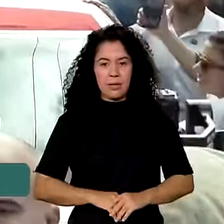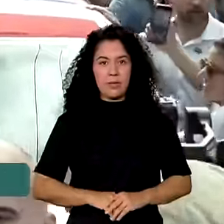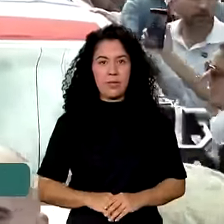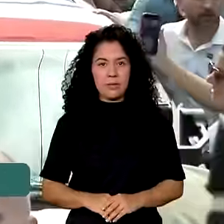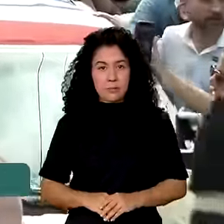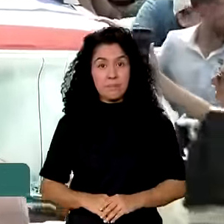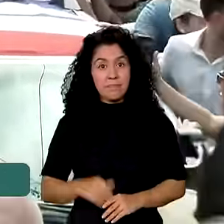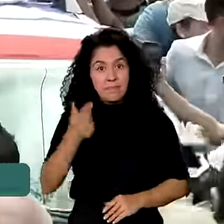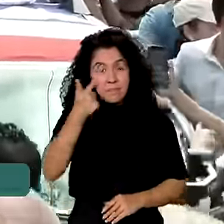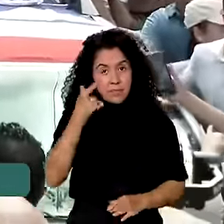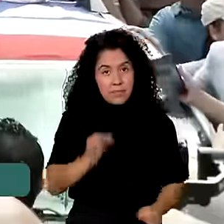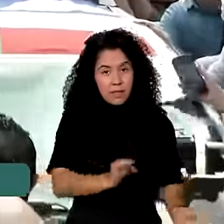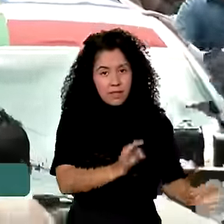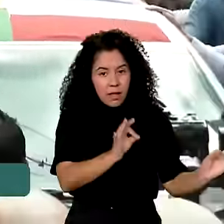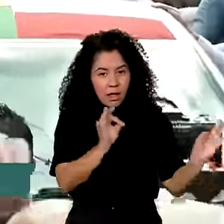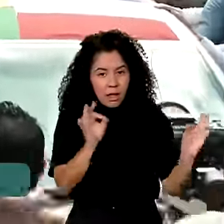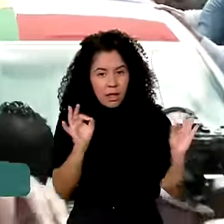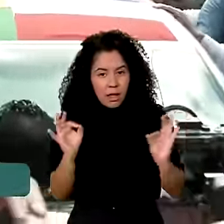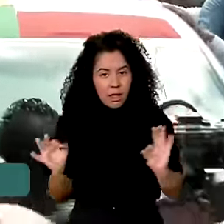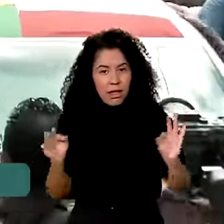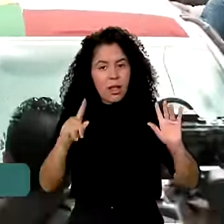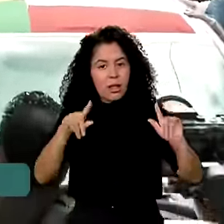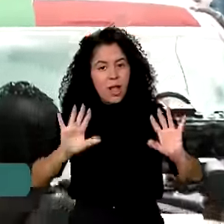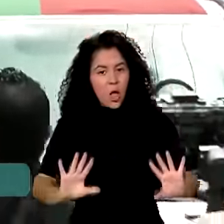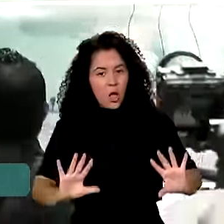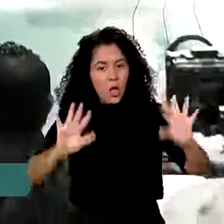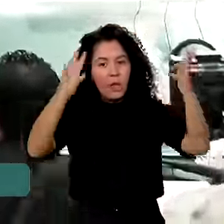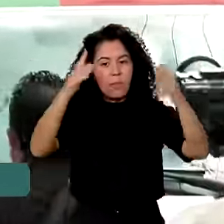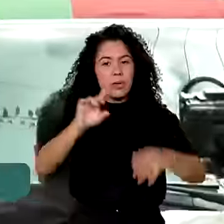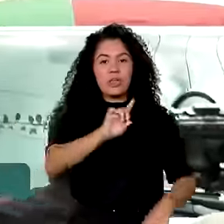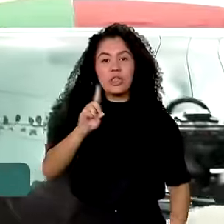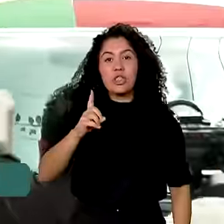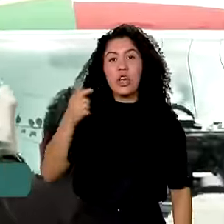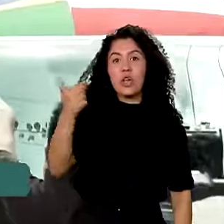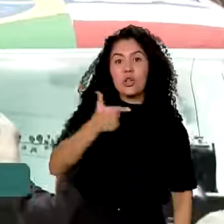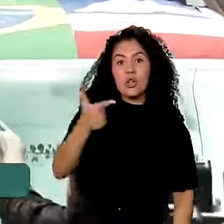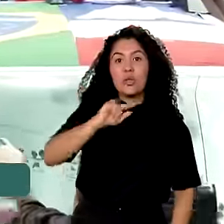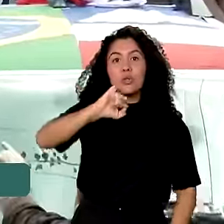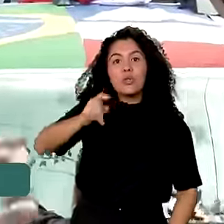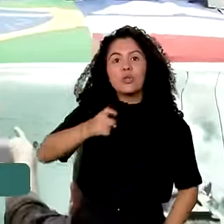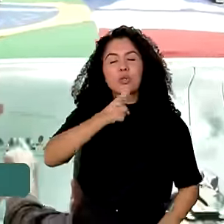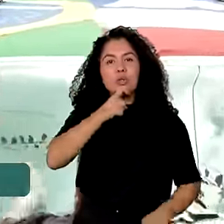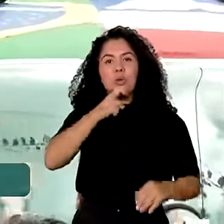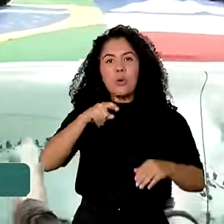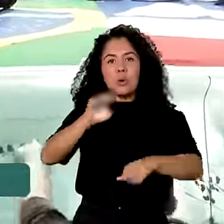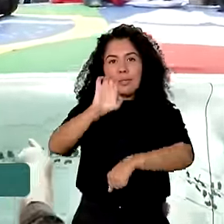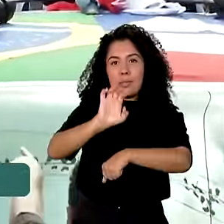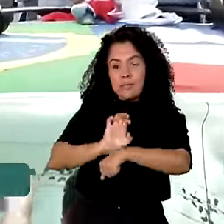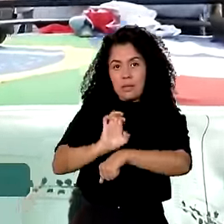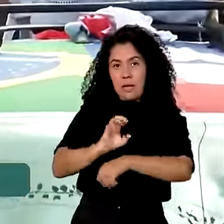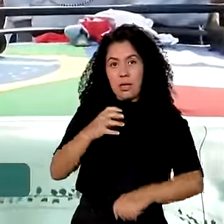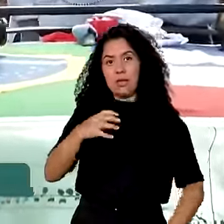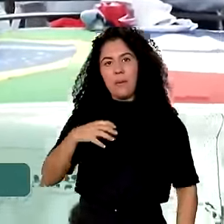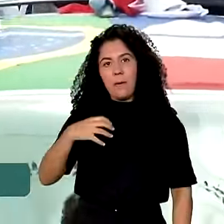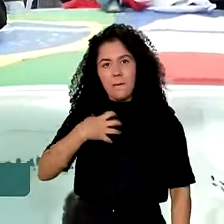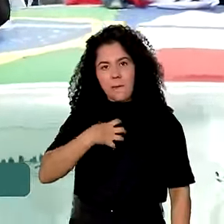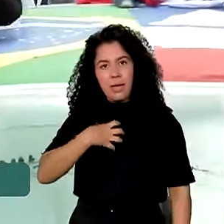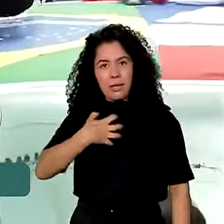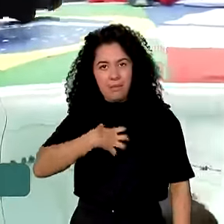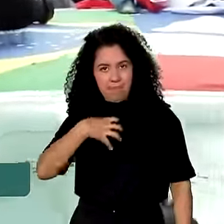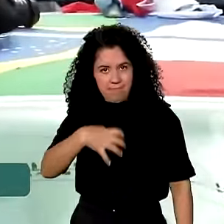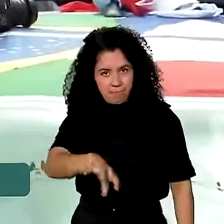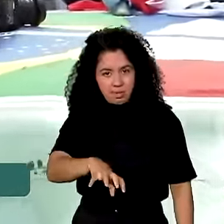Então, você vê imagens aí das comemorações do 2 de julho em Salvador. São 201 anos da